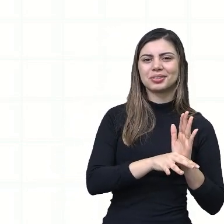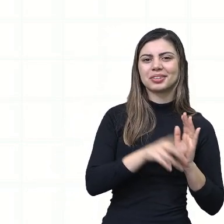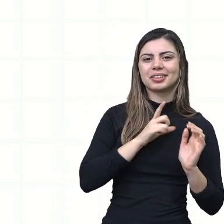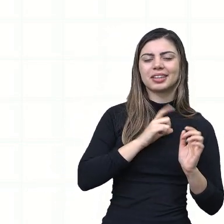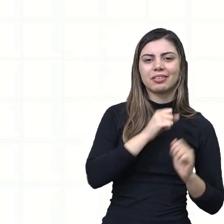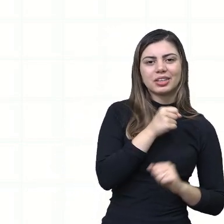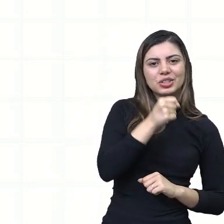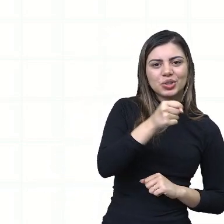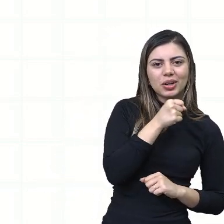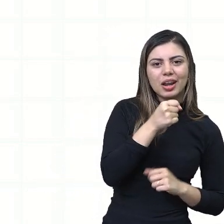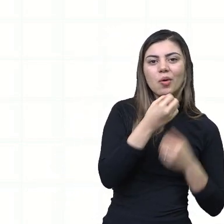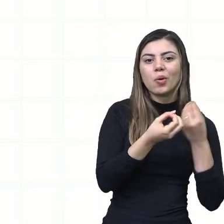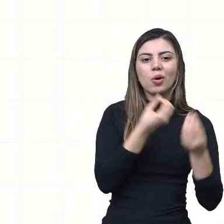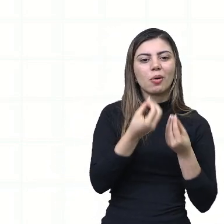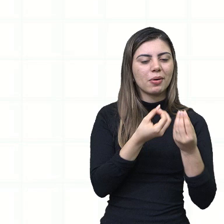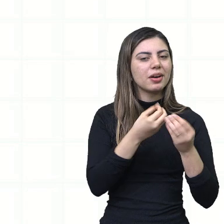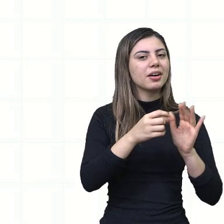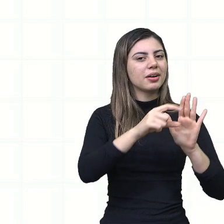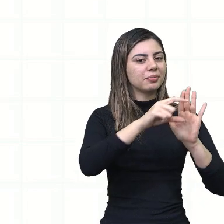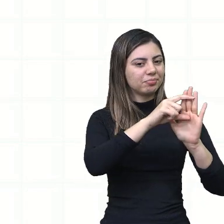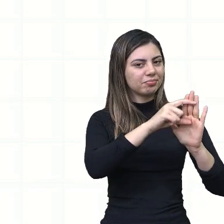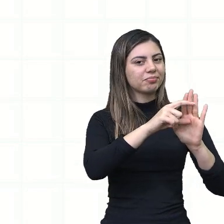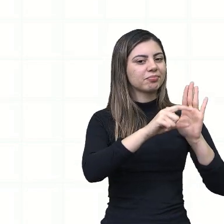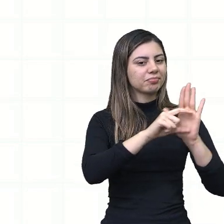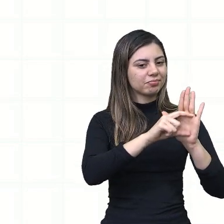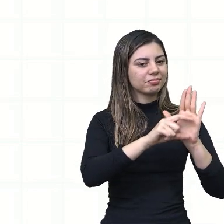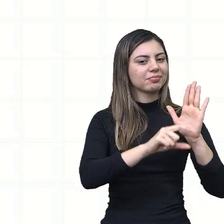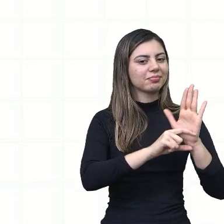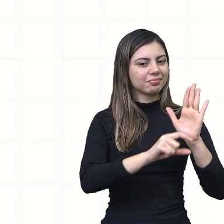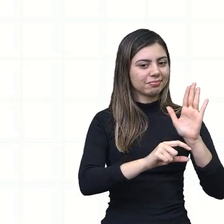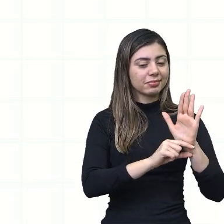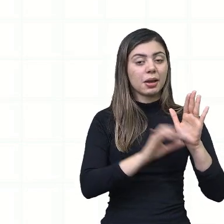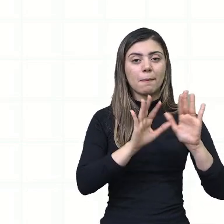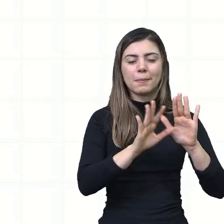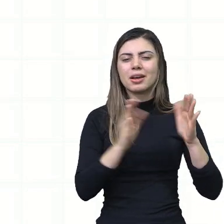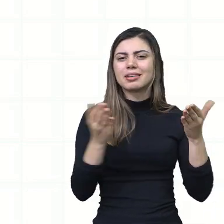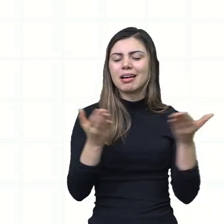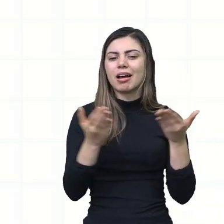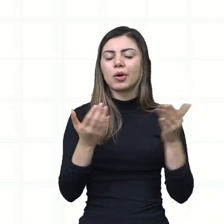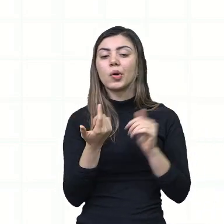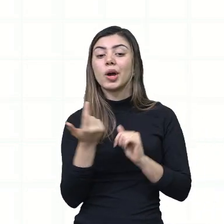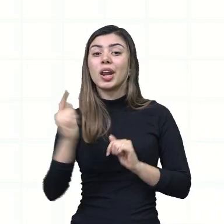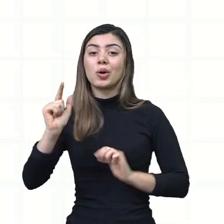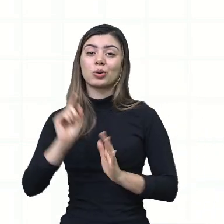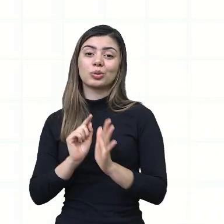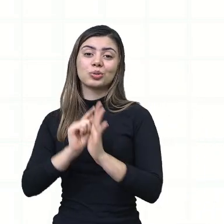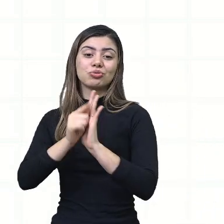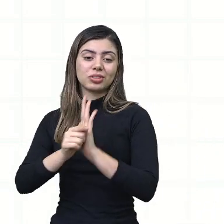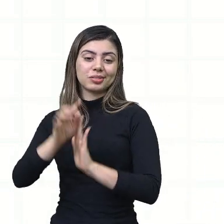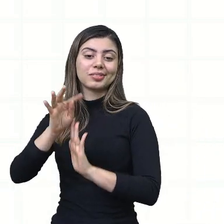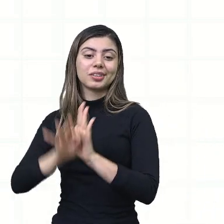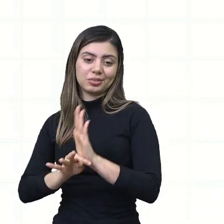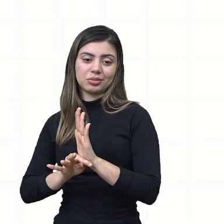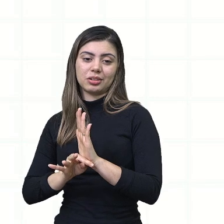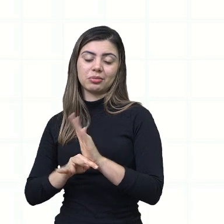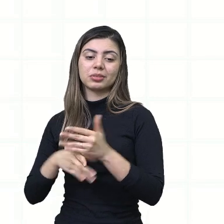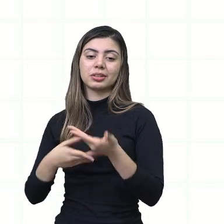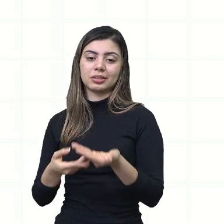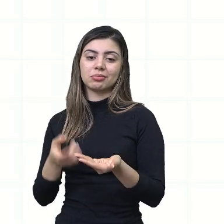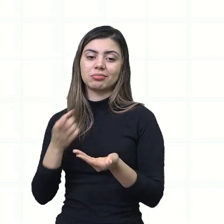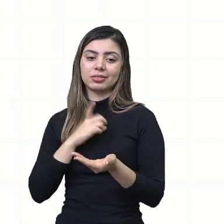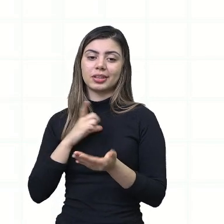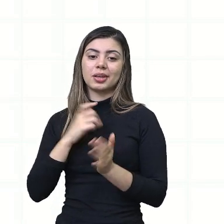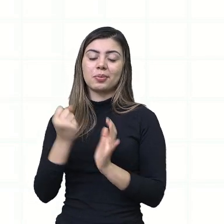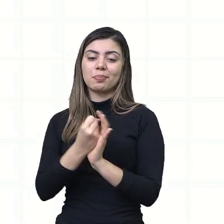escrito em parágrafo. Nós estamos em outro gênero textual. Então, a particularidade